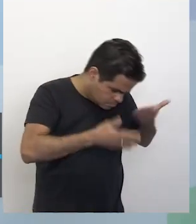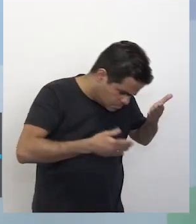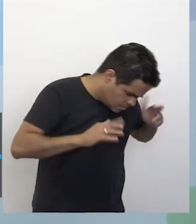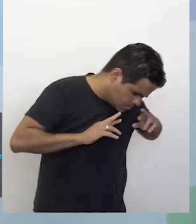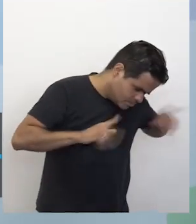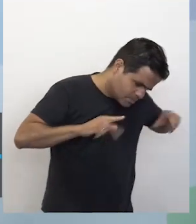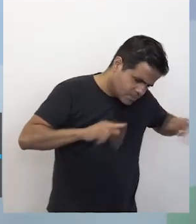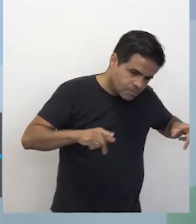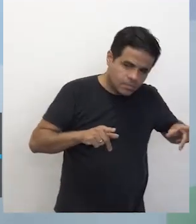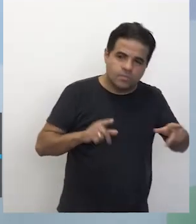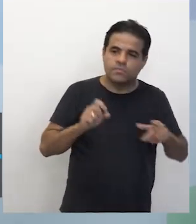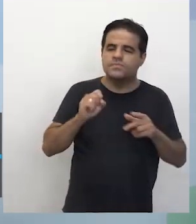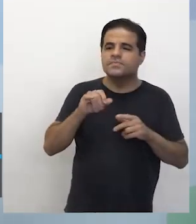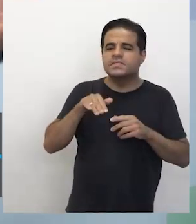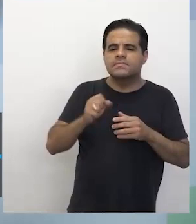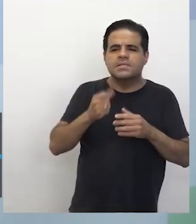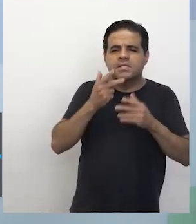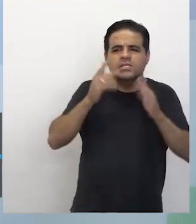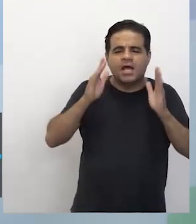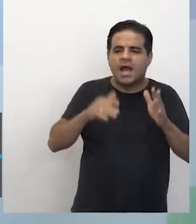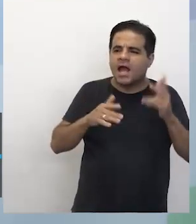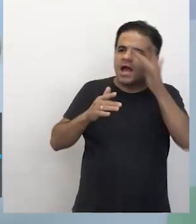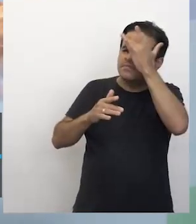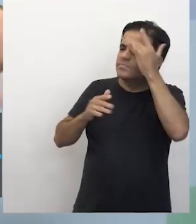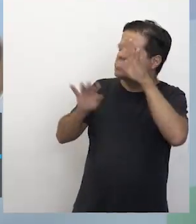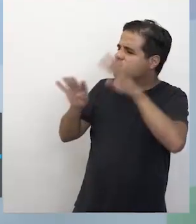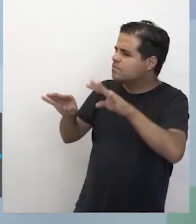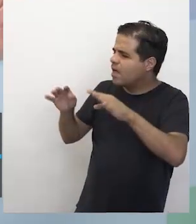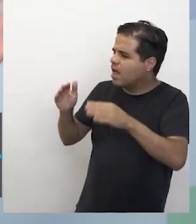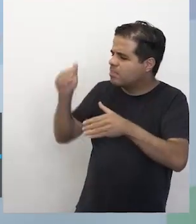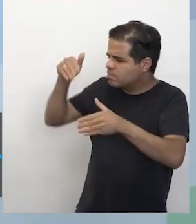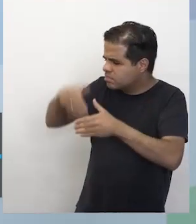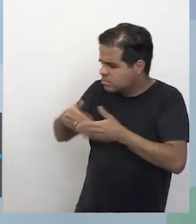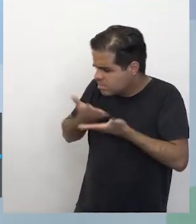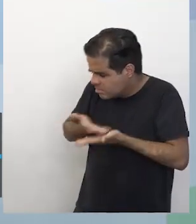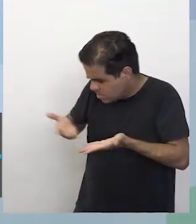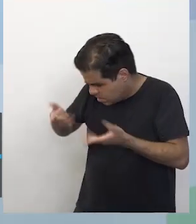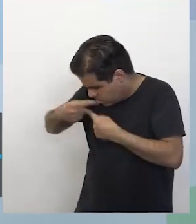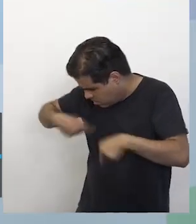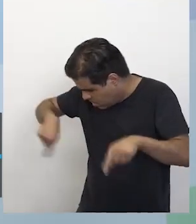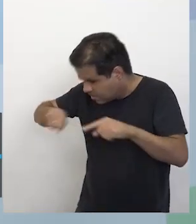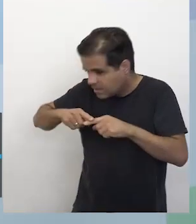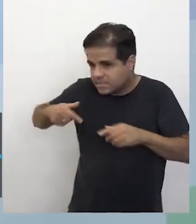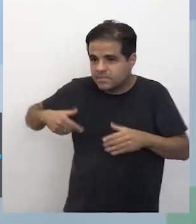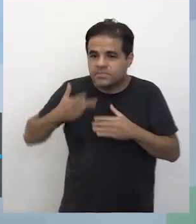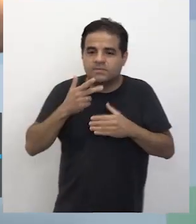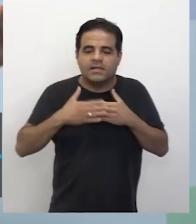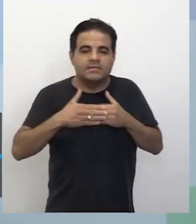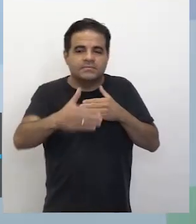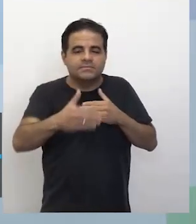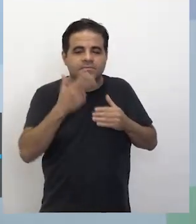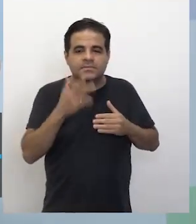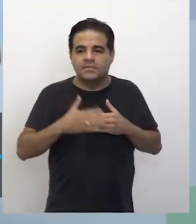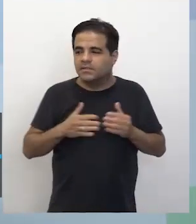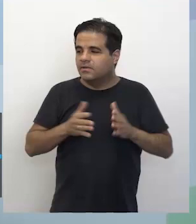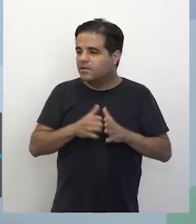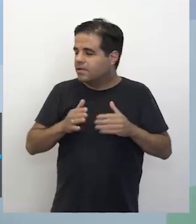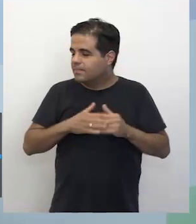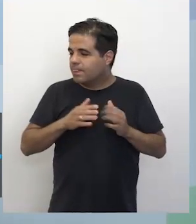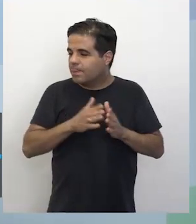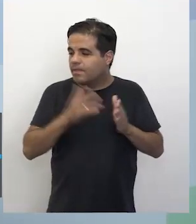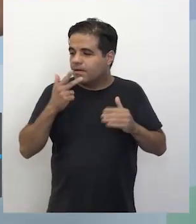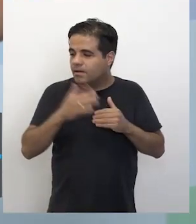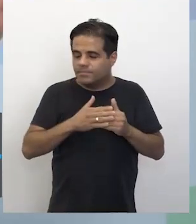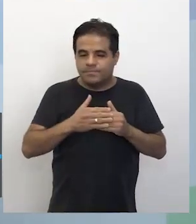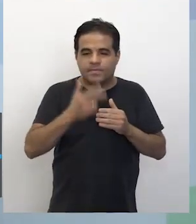o Zimmel já vê. Não, às vezes essa pessoa, ela entra dentro daquele círculo social, né? Ela não é marginalizada, ela não é